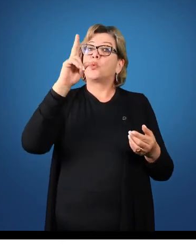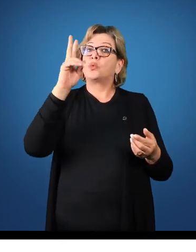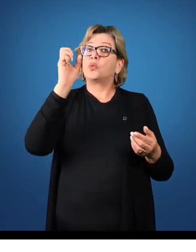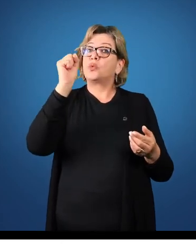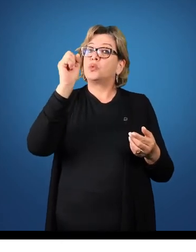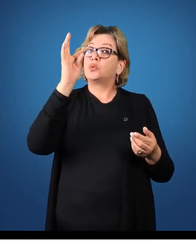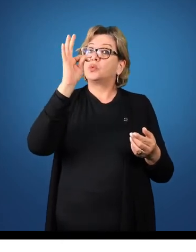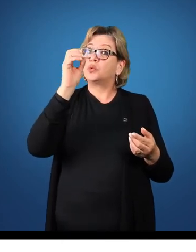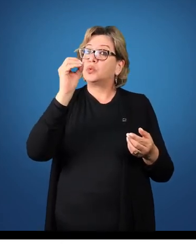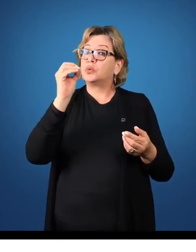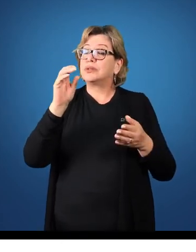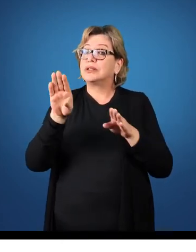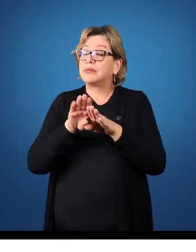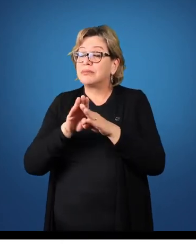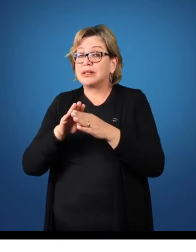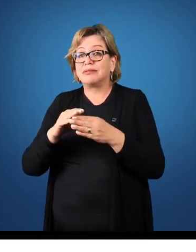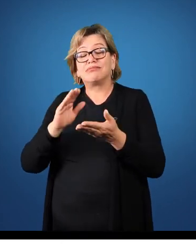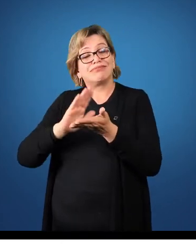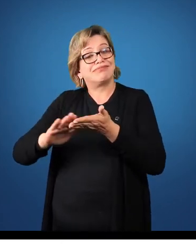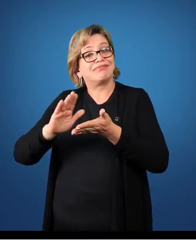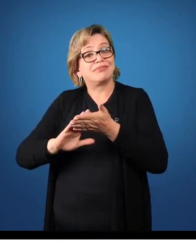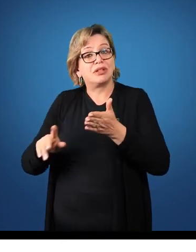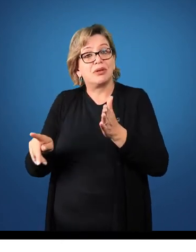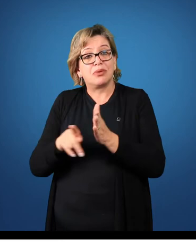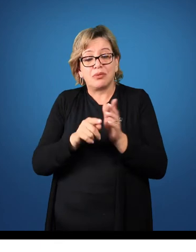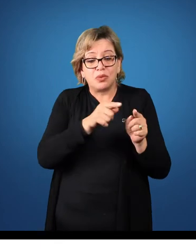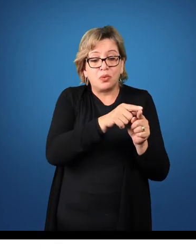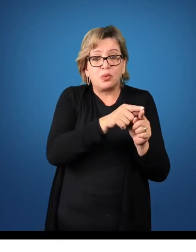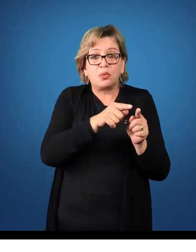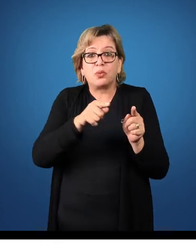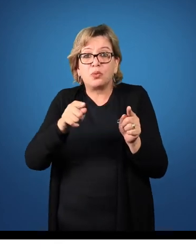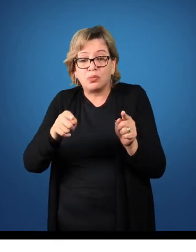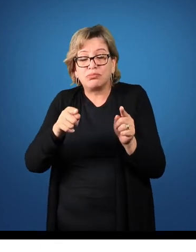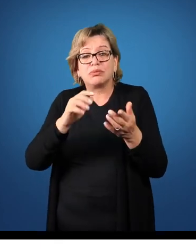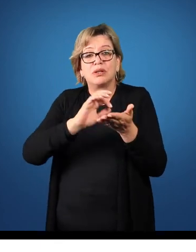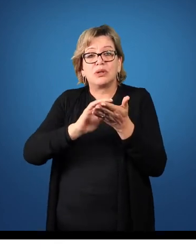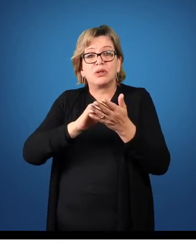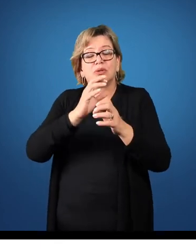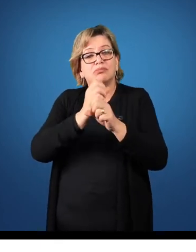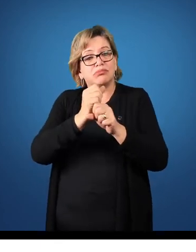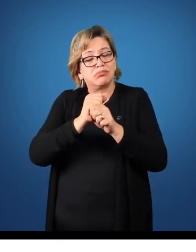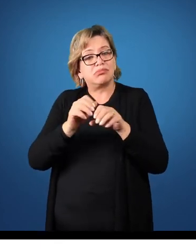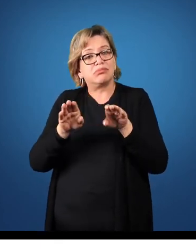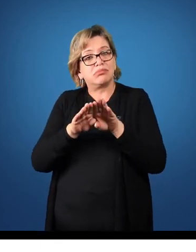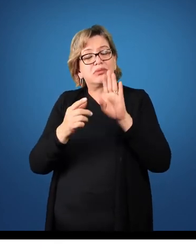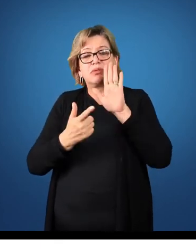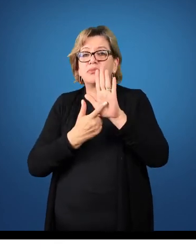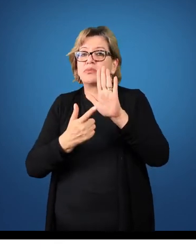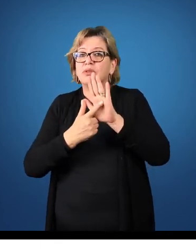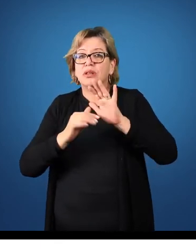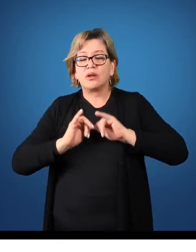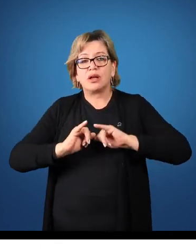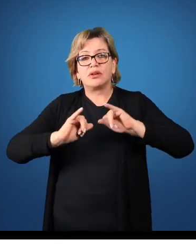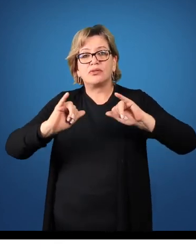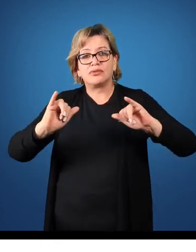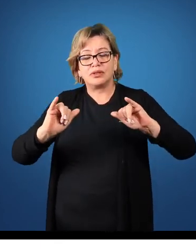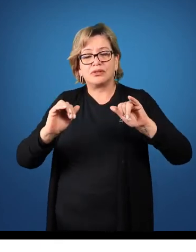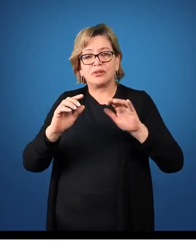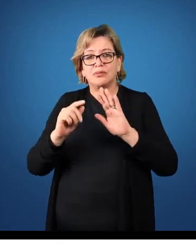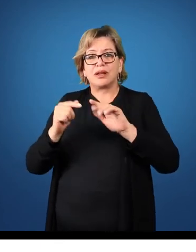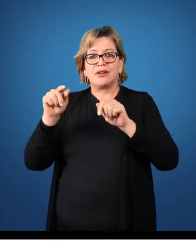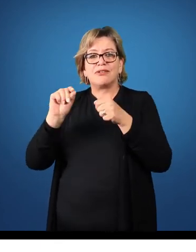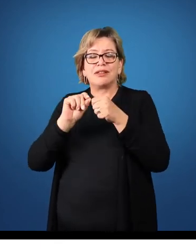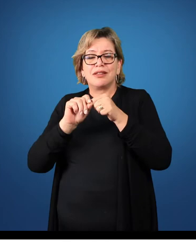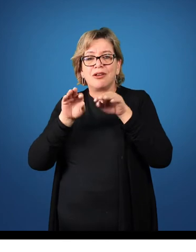de cada período contábil, e assim possa levar a informação para o balanço